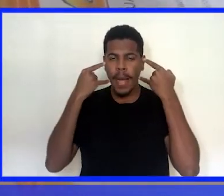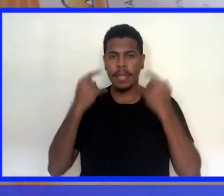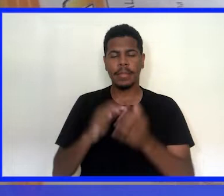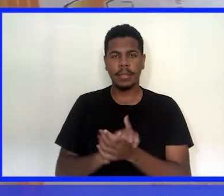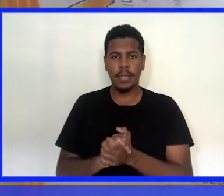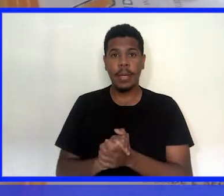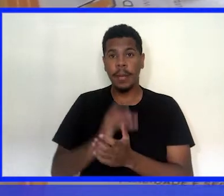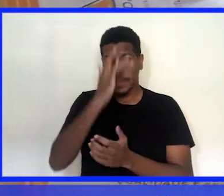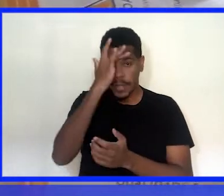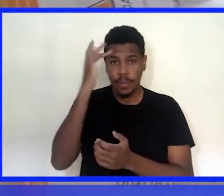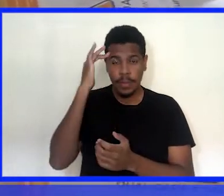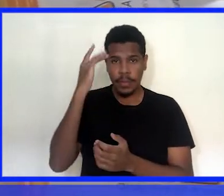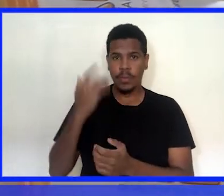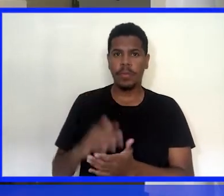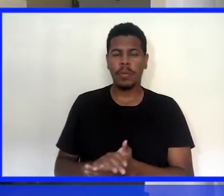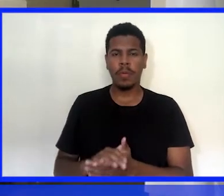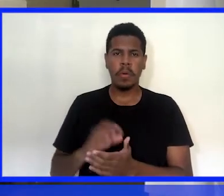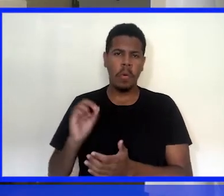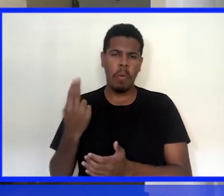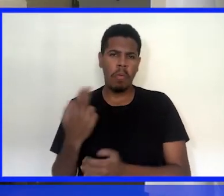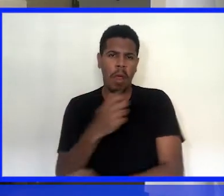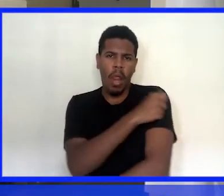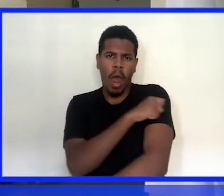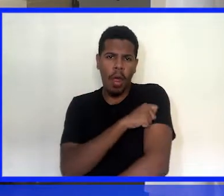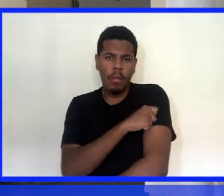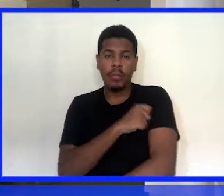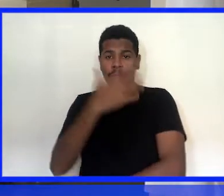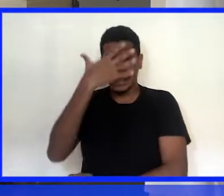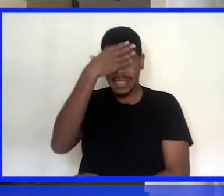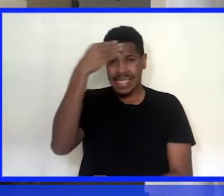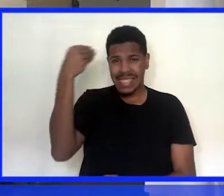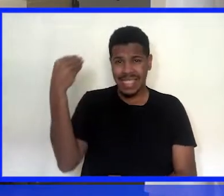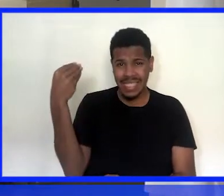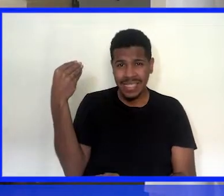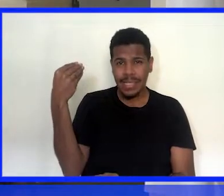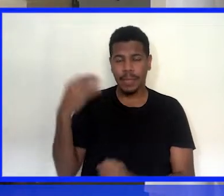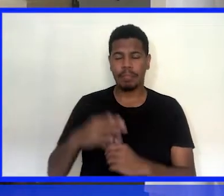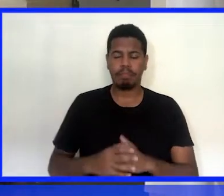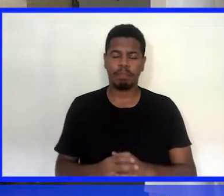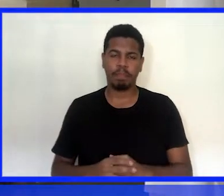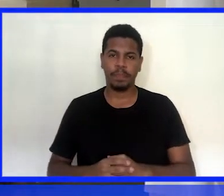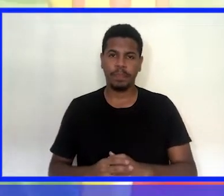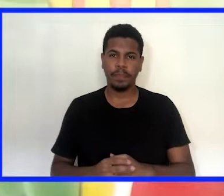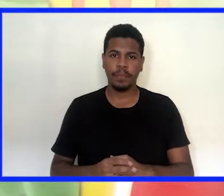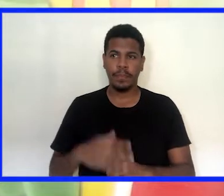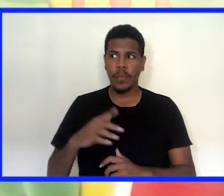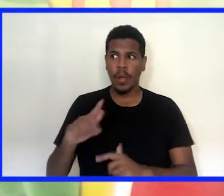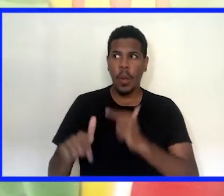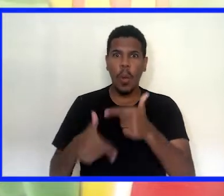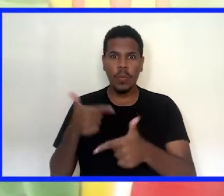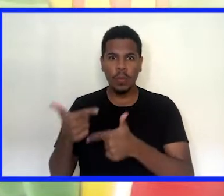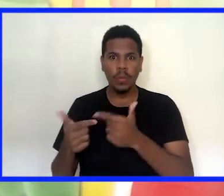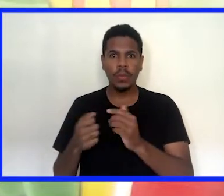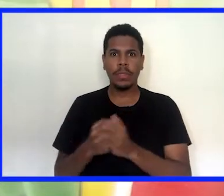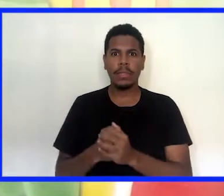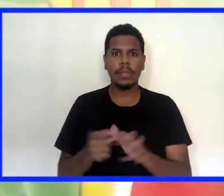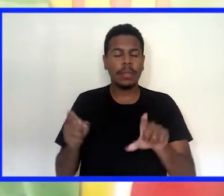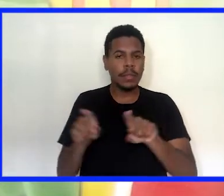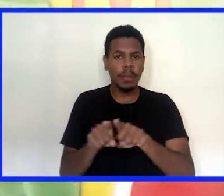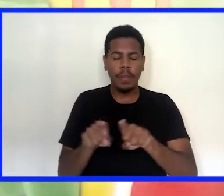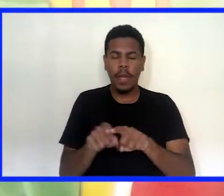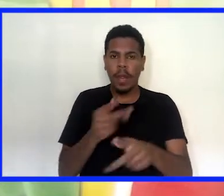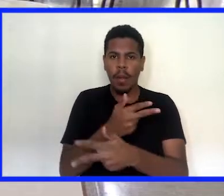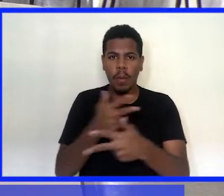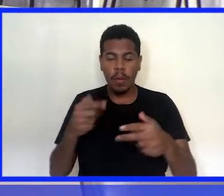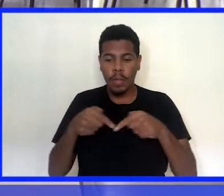máscaras descartáveis, caso aconteça alguma eventualidade do aluno esquecer a máscara. Outras diferenças estão à